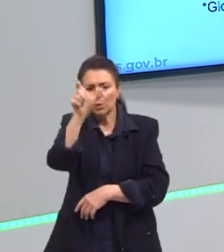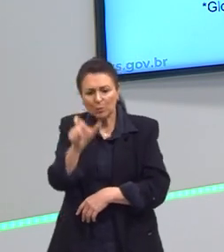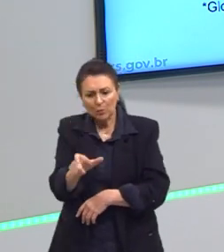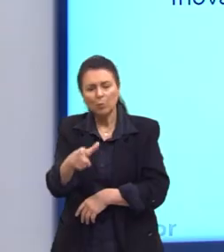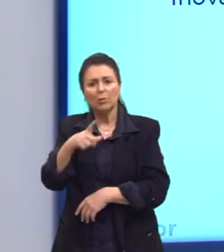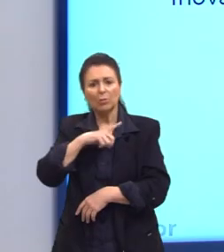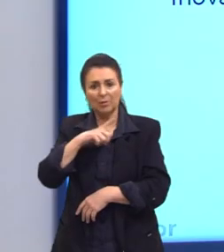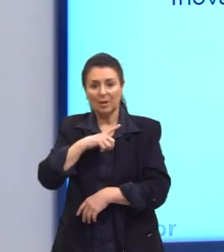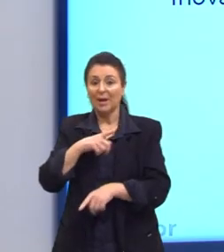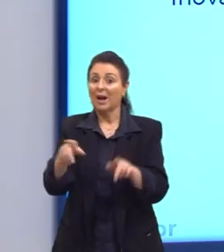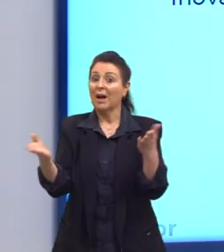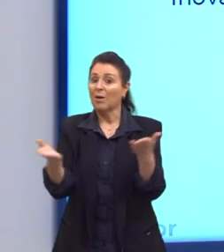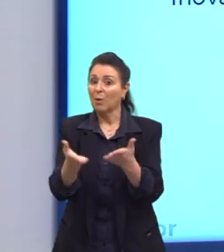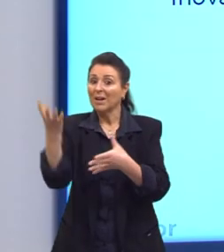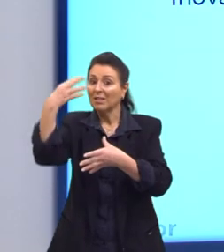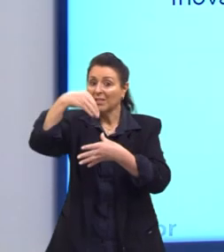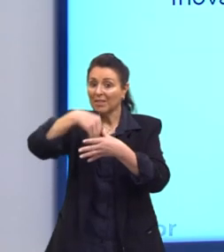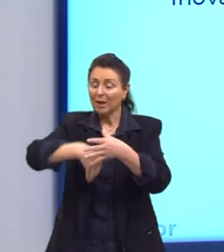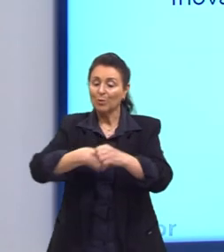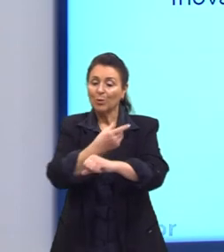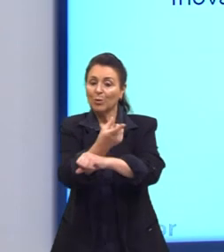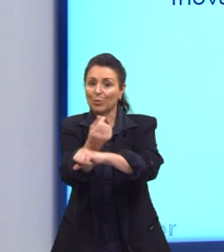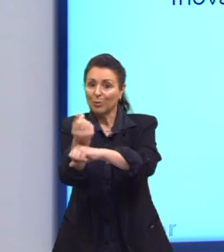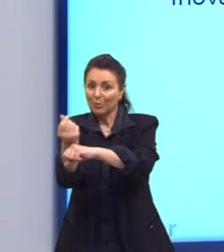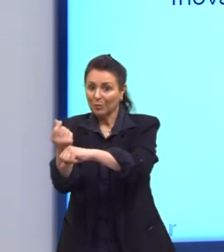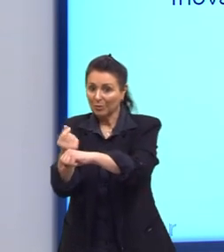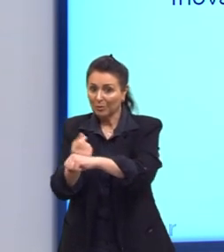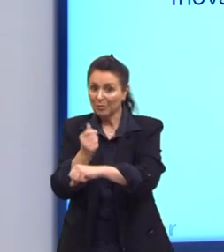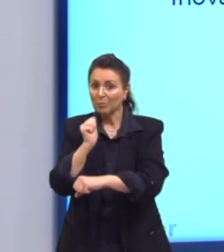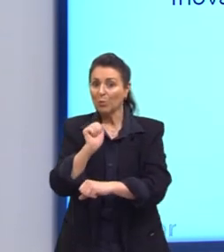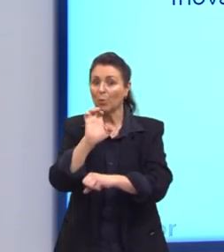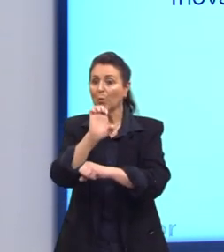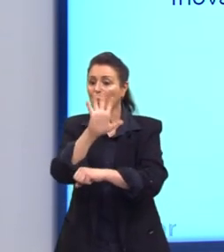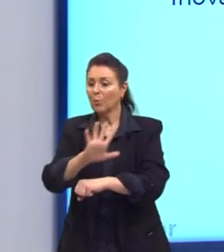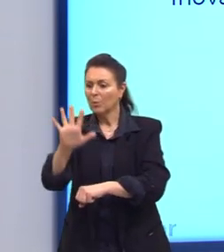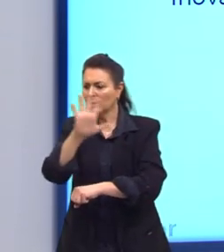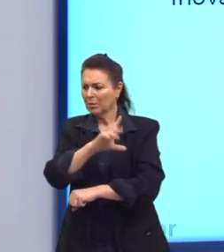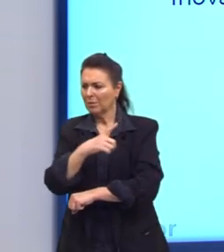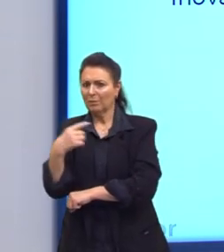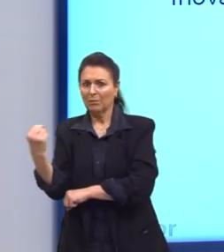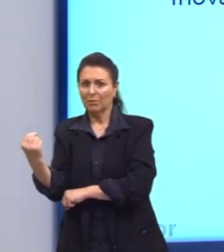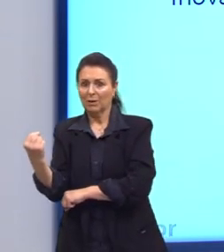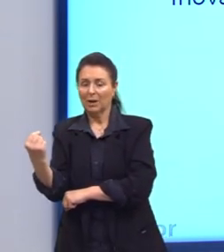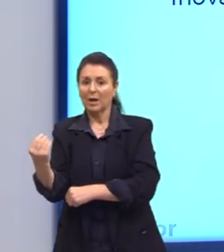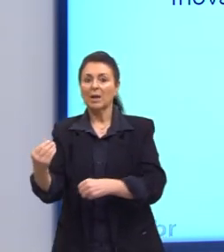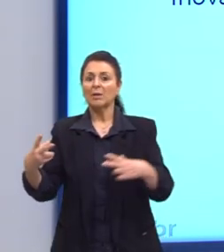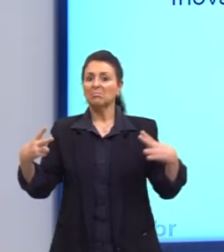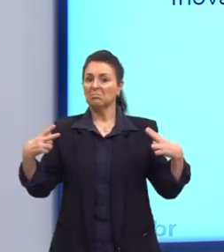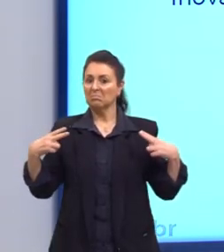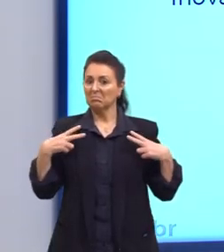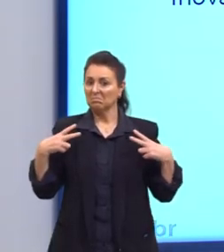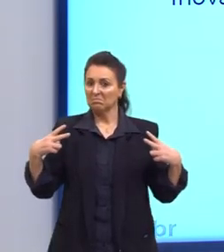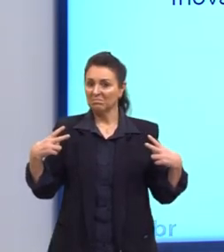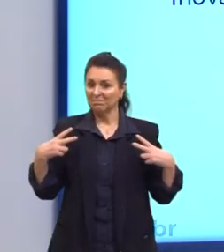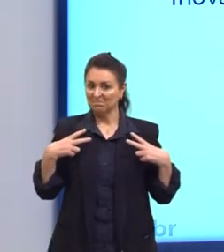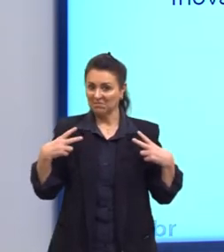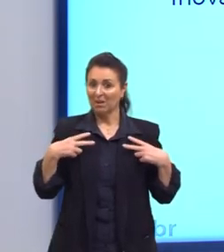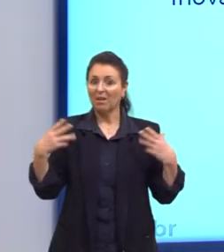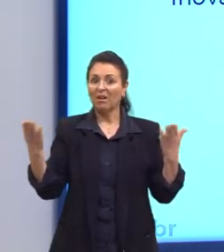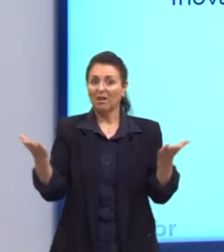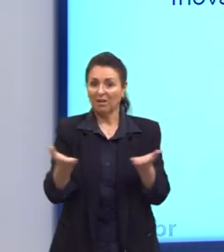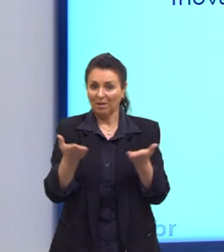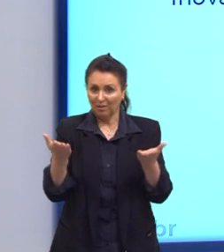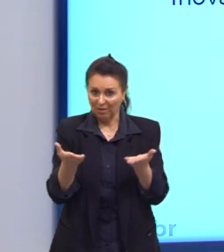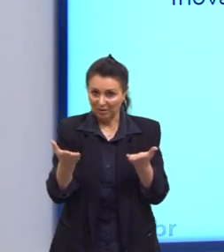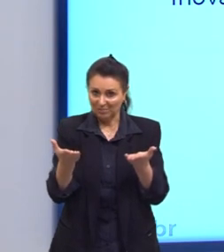Já o neoliberalismo, o Estado se retira disso. E aí a iniciativa privada que ocupa esse espaço